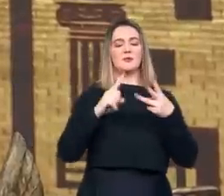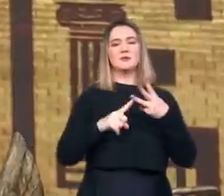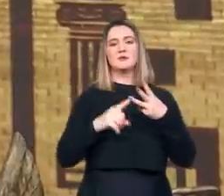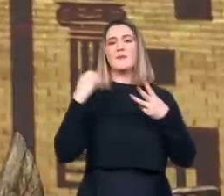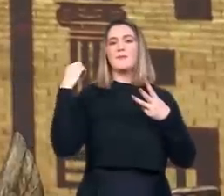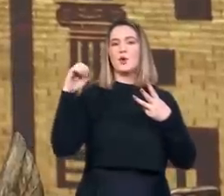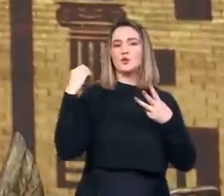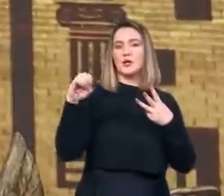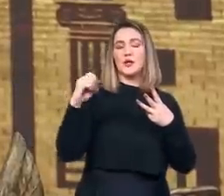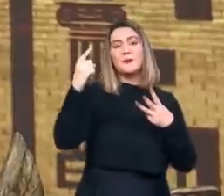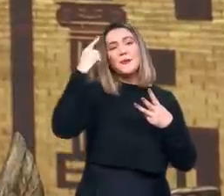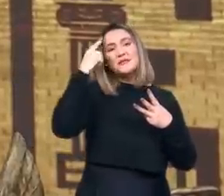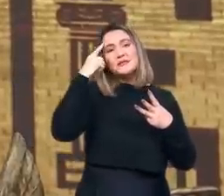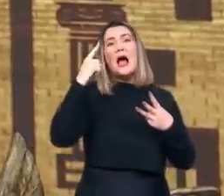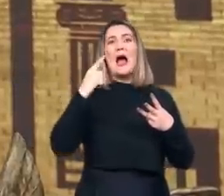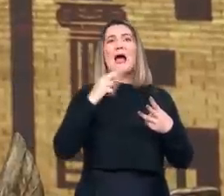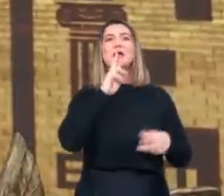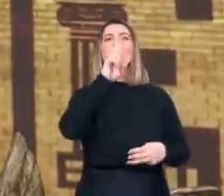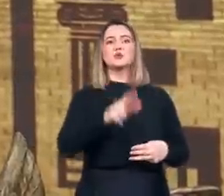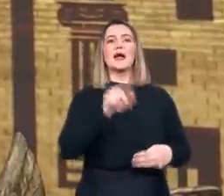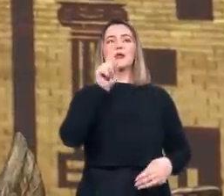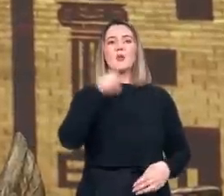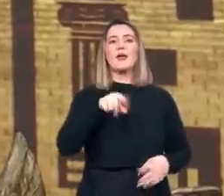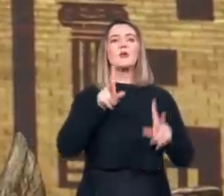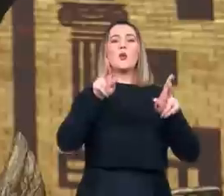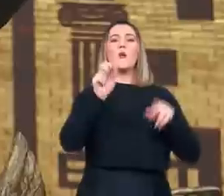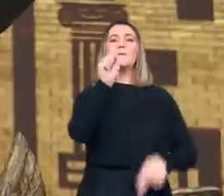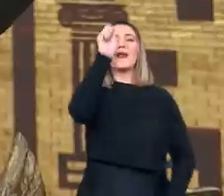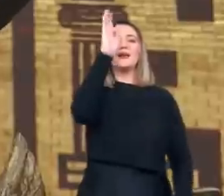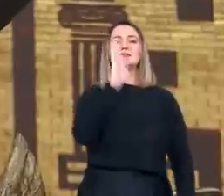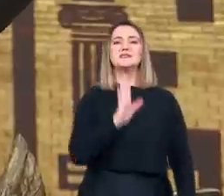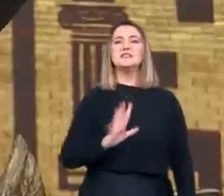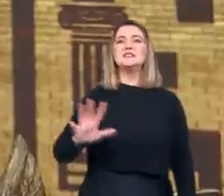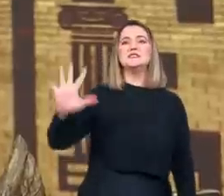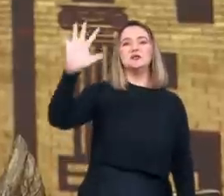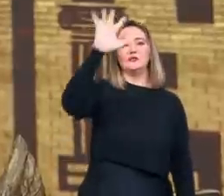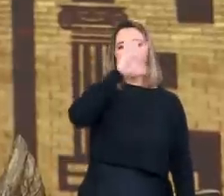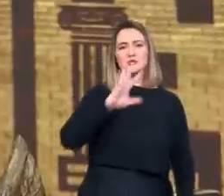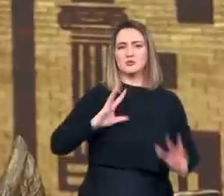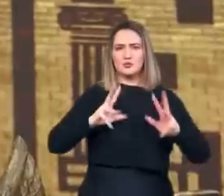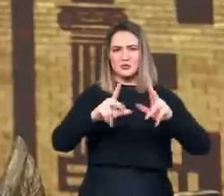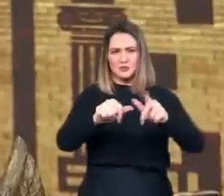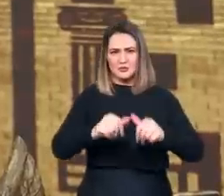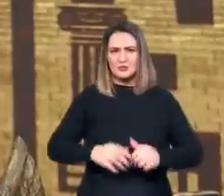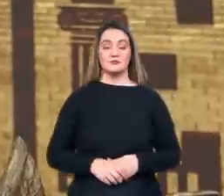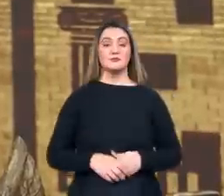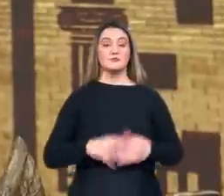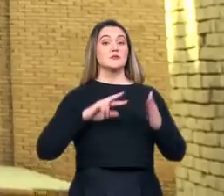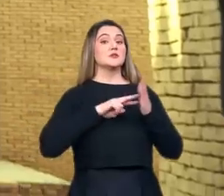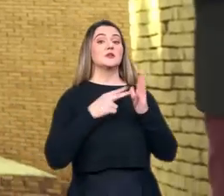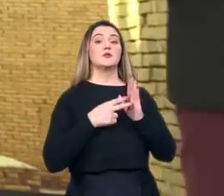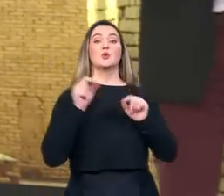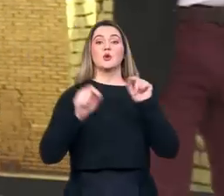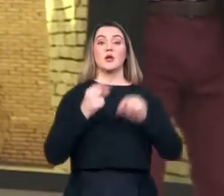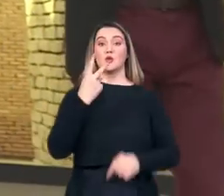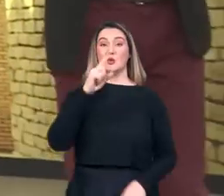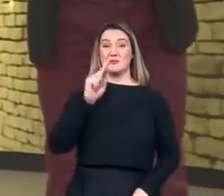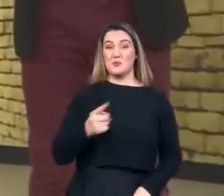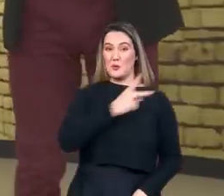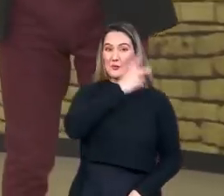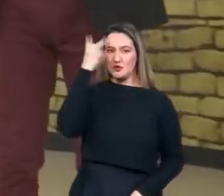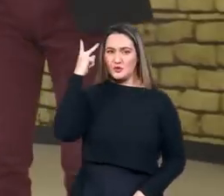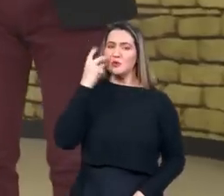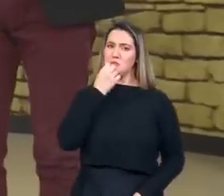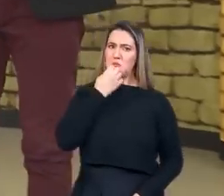achar que tem ali um resultado que contempla todo um país continental e diversificado como é o caso do Brasil. Ou